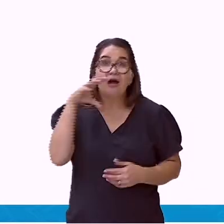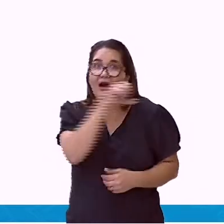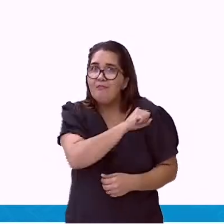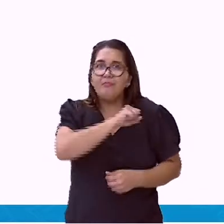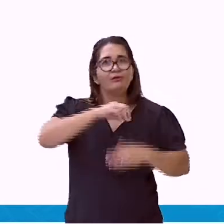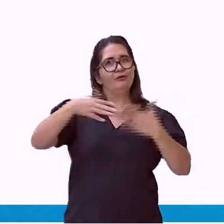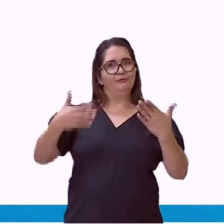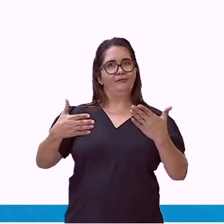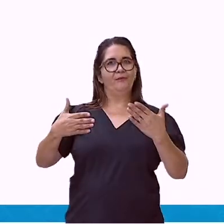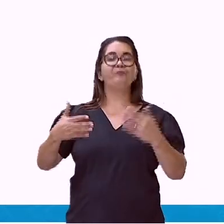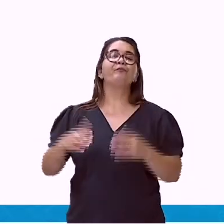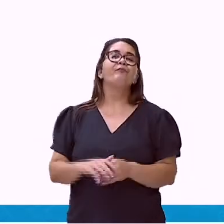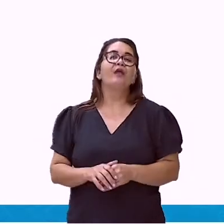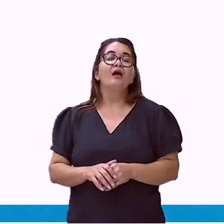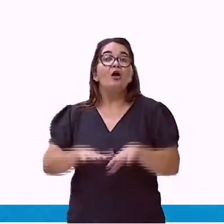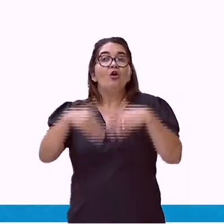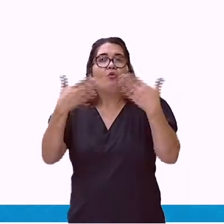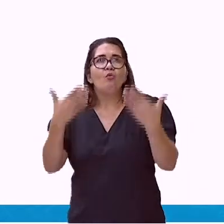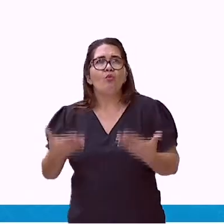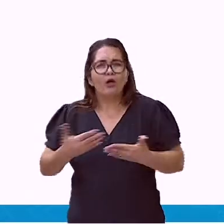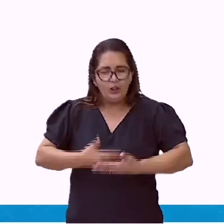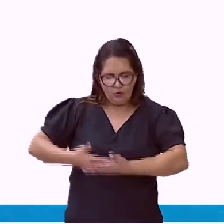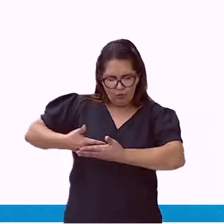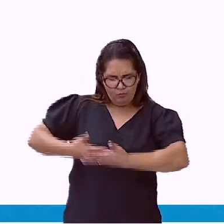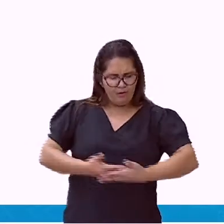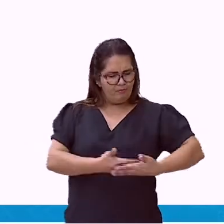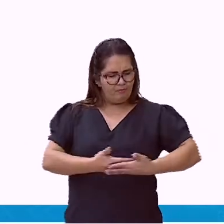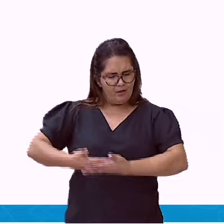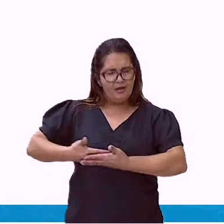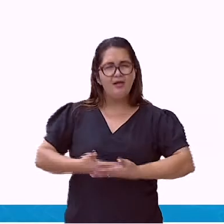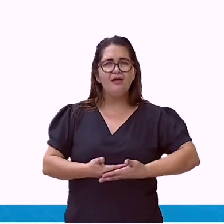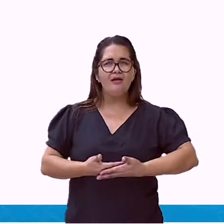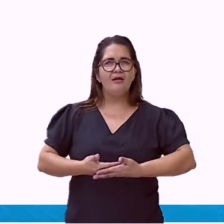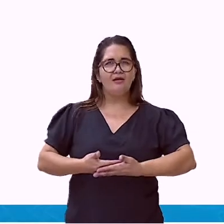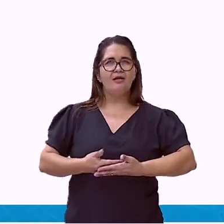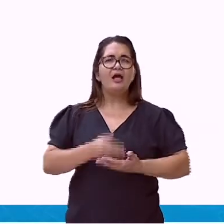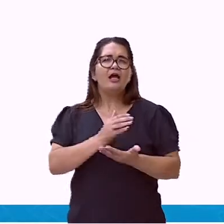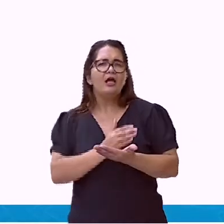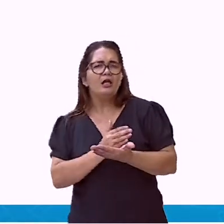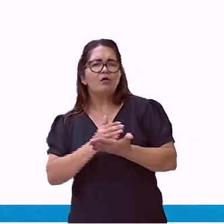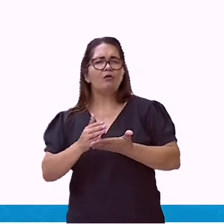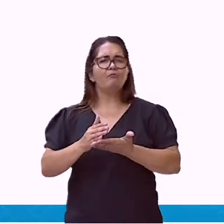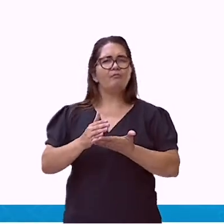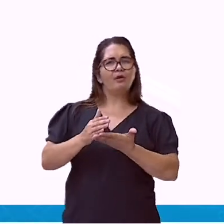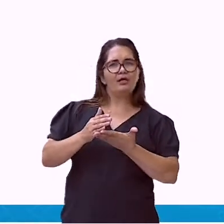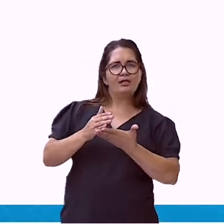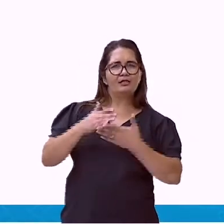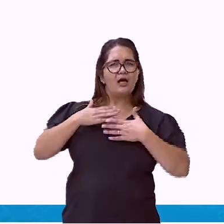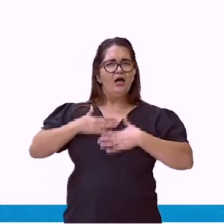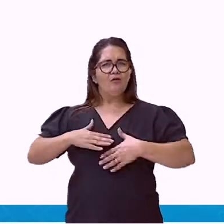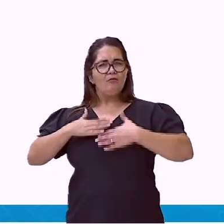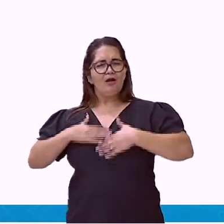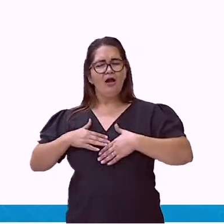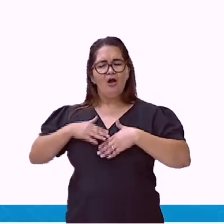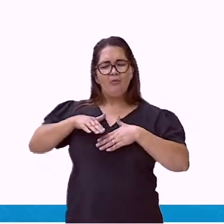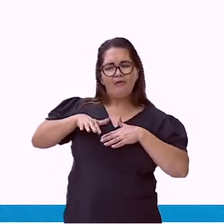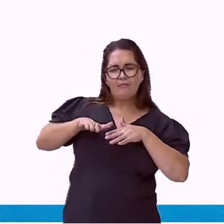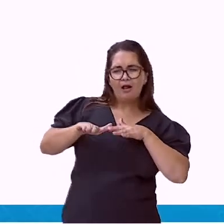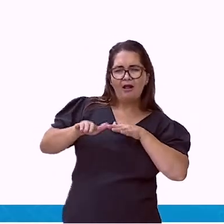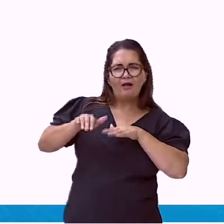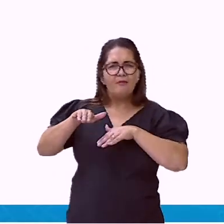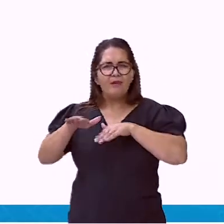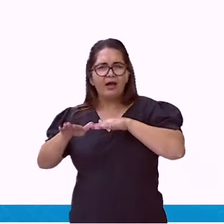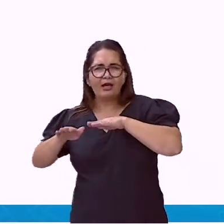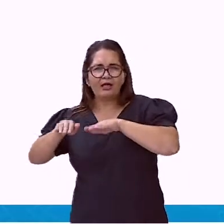quando o bebê já começa a caminhar, começa a ter uma modificação do espaço onde ele está esterido, com essa interação,